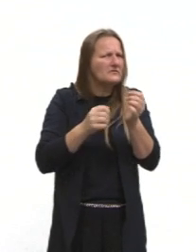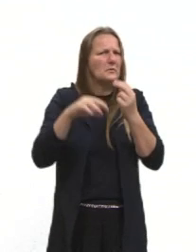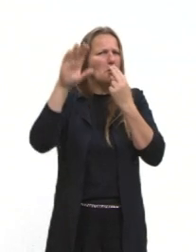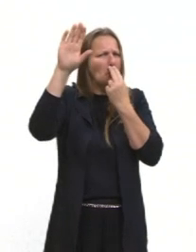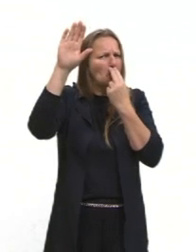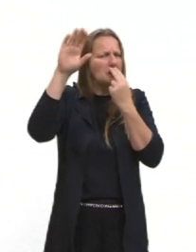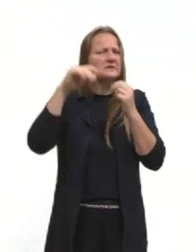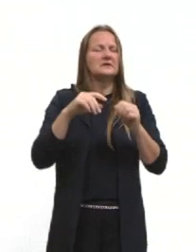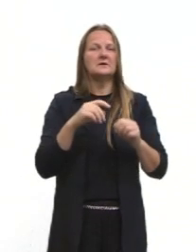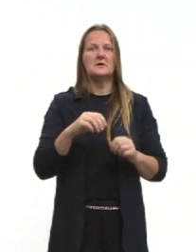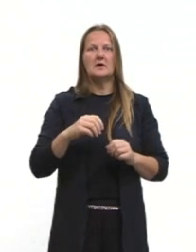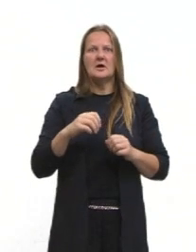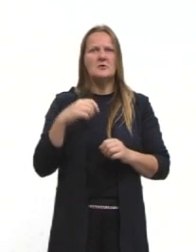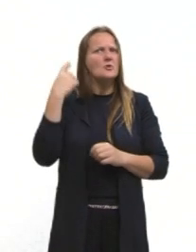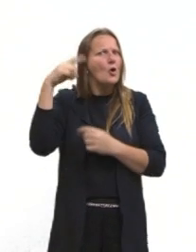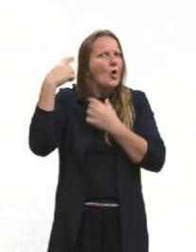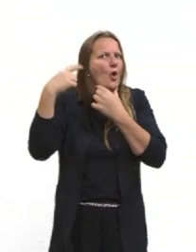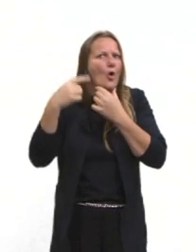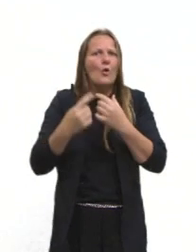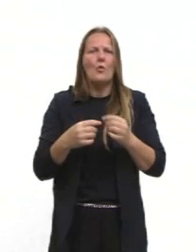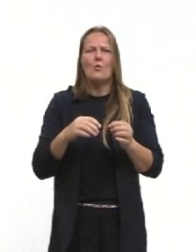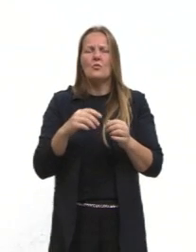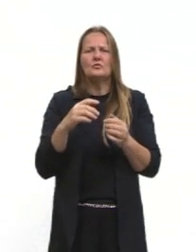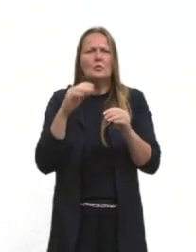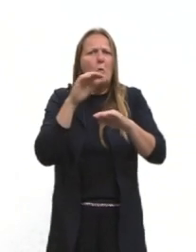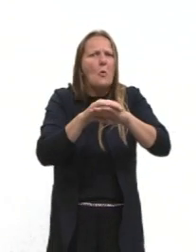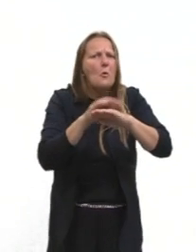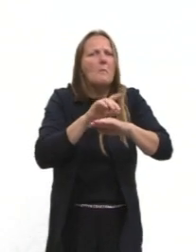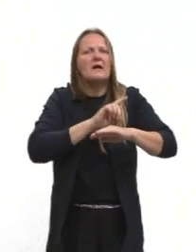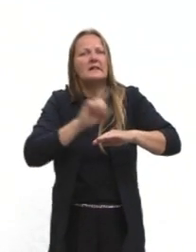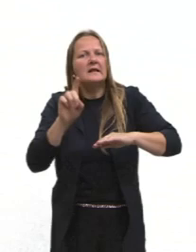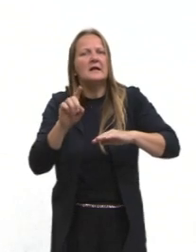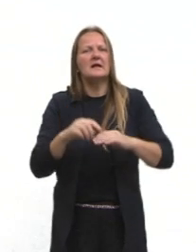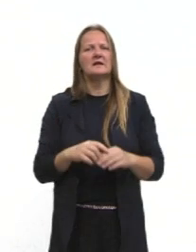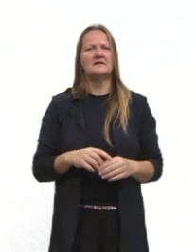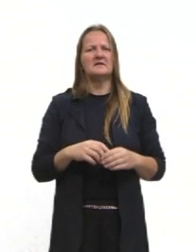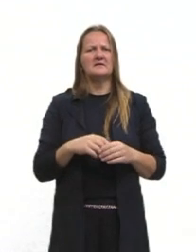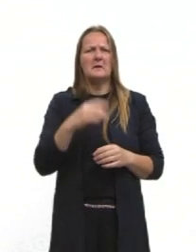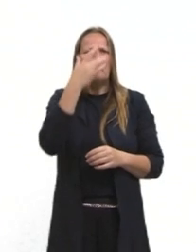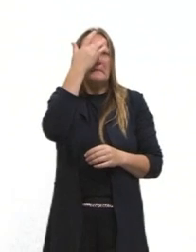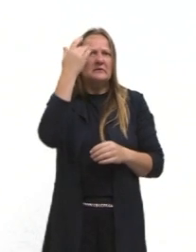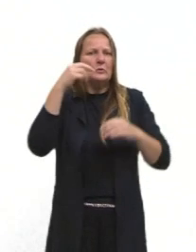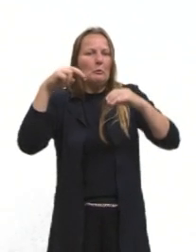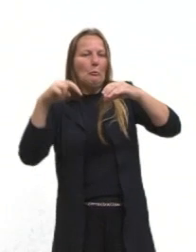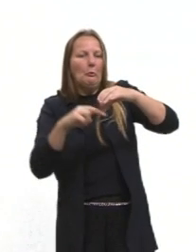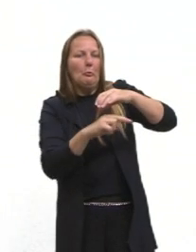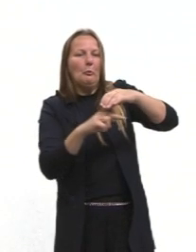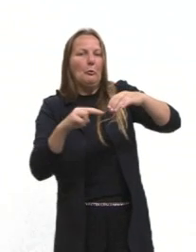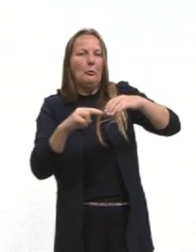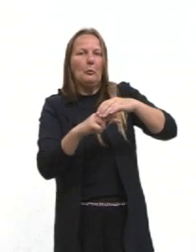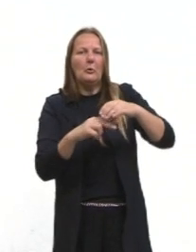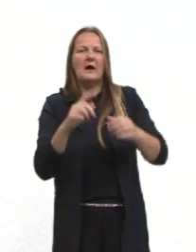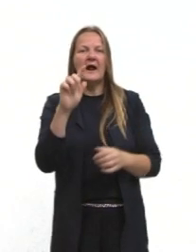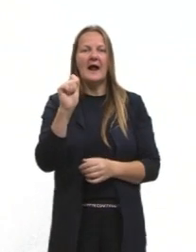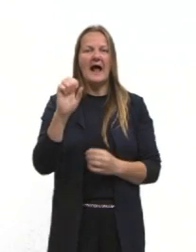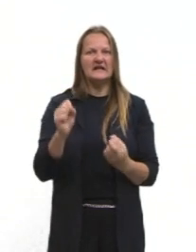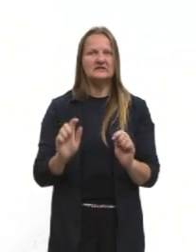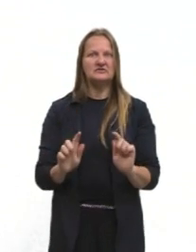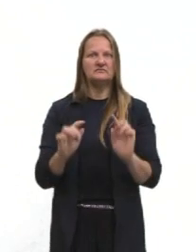louco, um doido, que ele é culpado de tudo, do Holocausto. E a gente tem que se lembrar que a Europa era